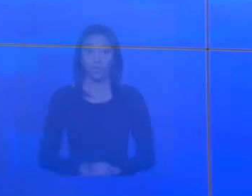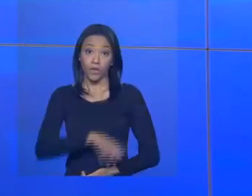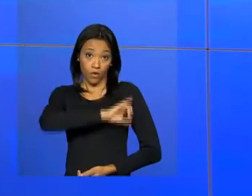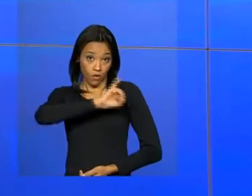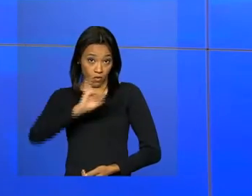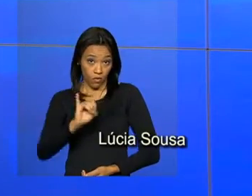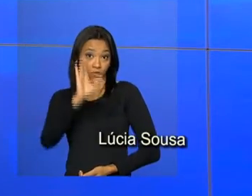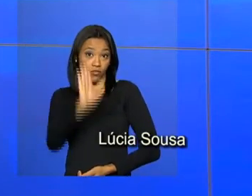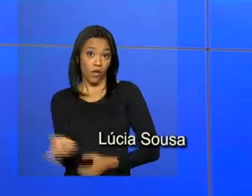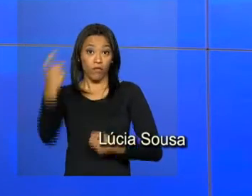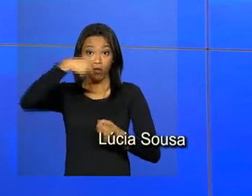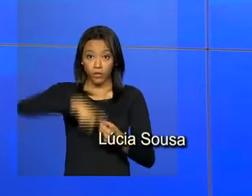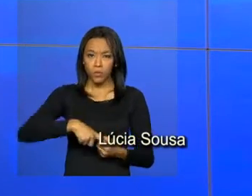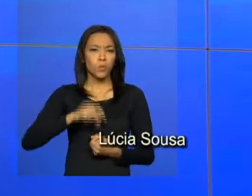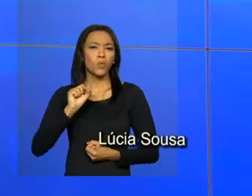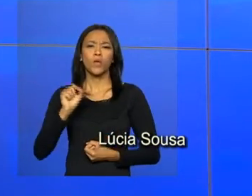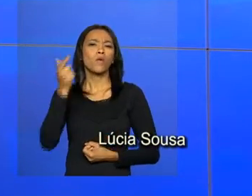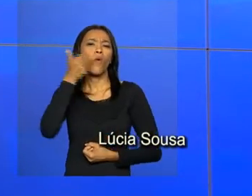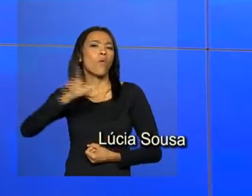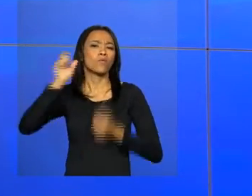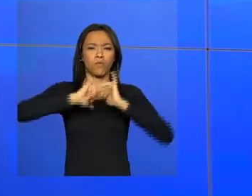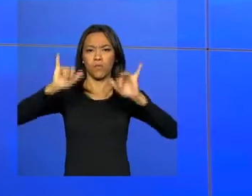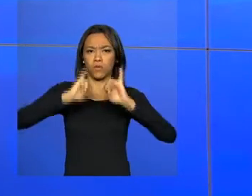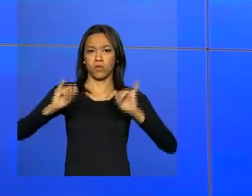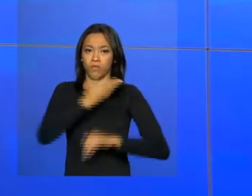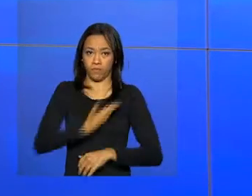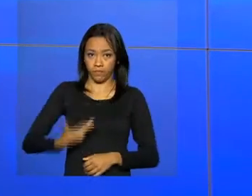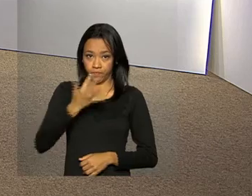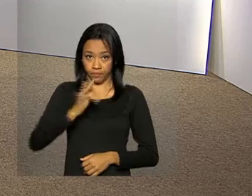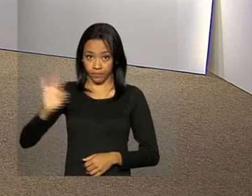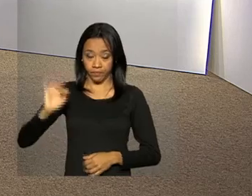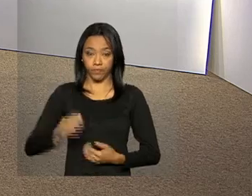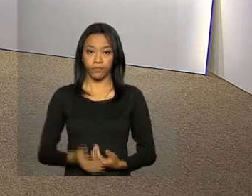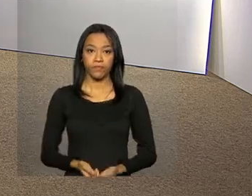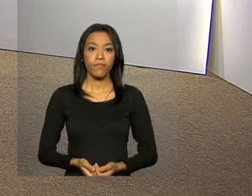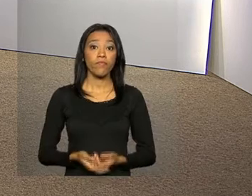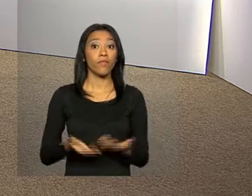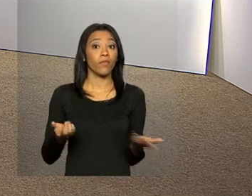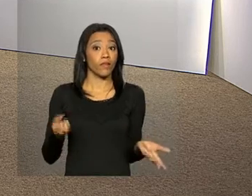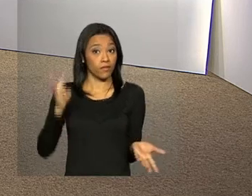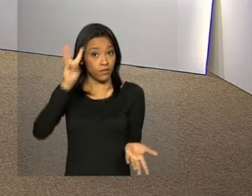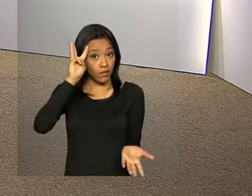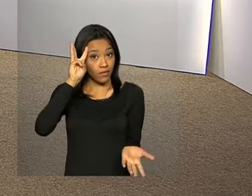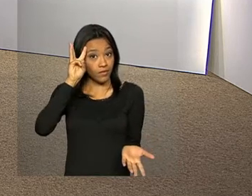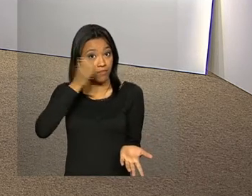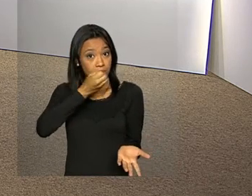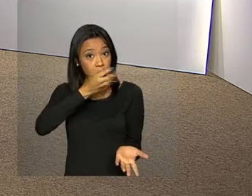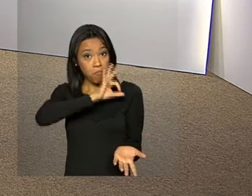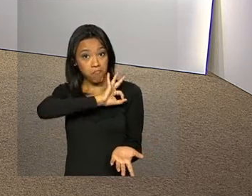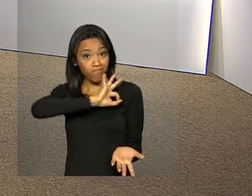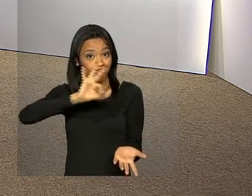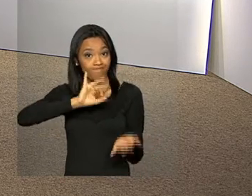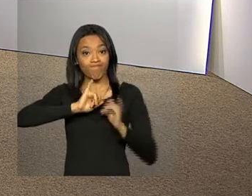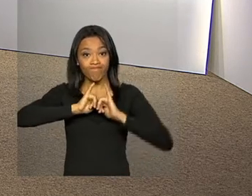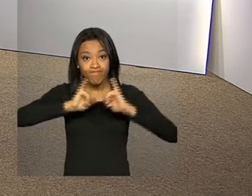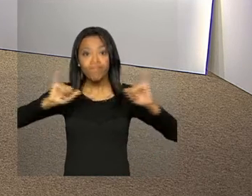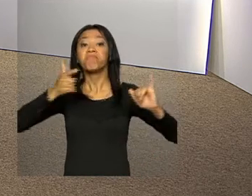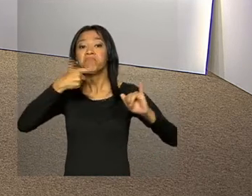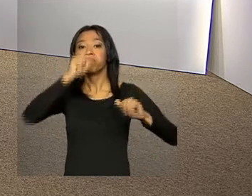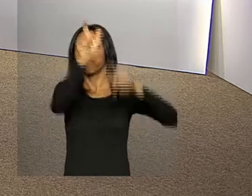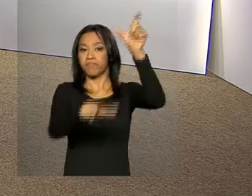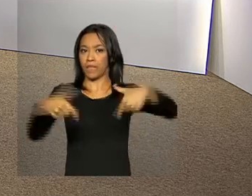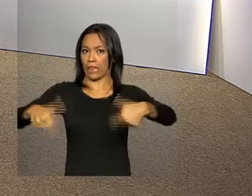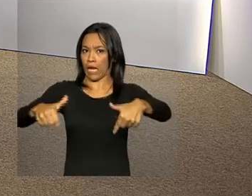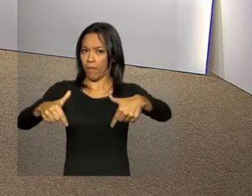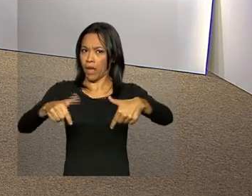Olá, estamos de volta com outras notícias do governo federal. Terça-feira, com uma notícia boa para os trabalhadores que